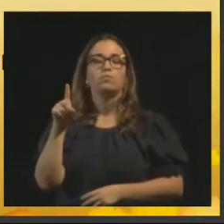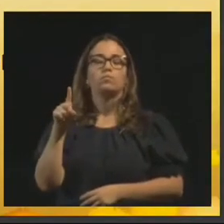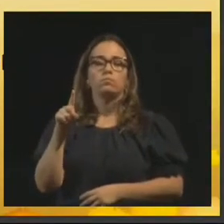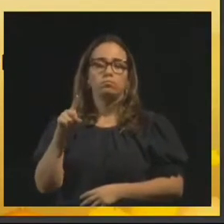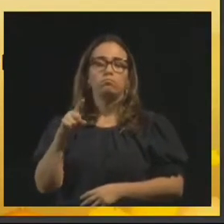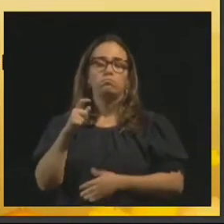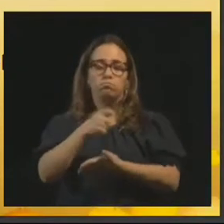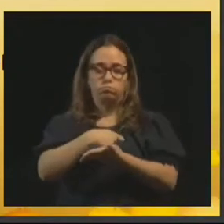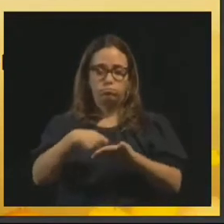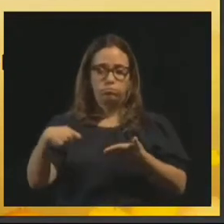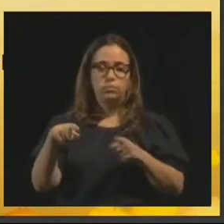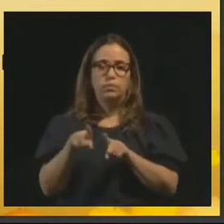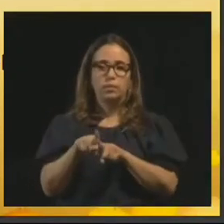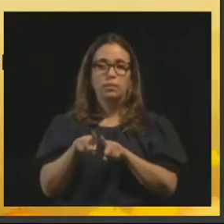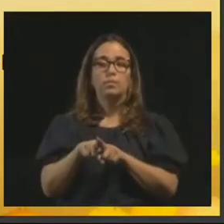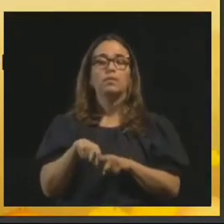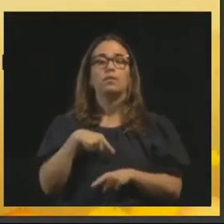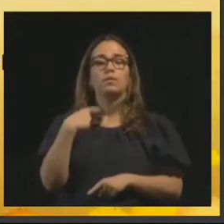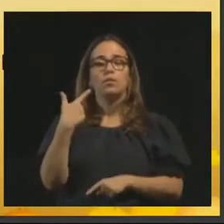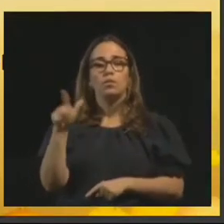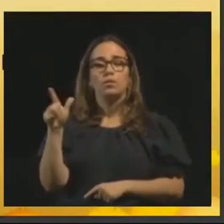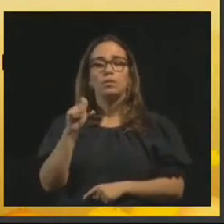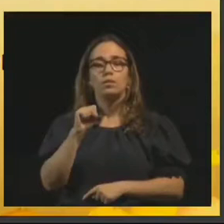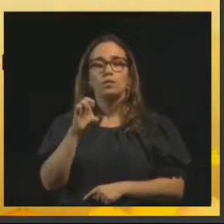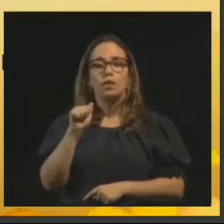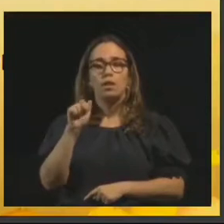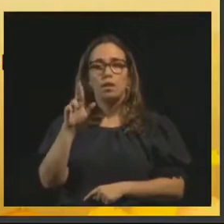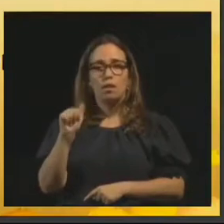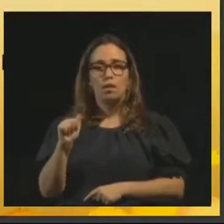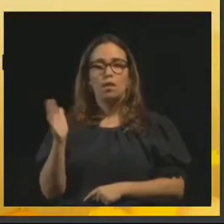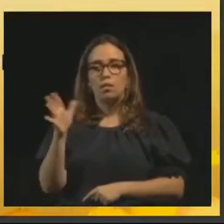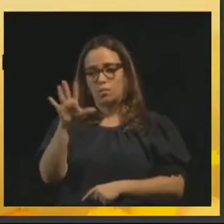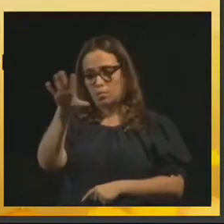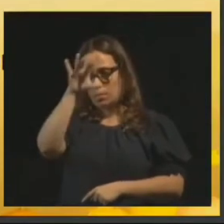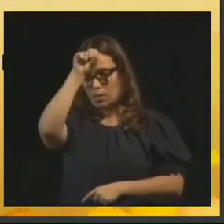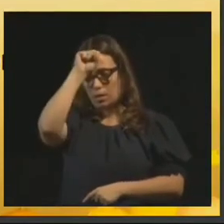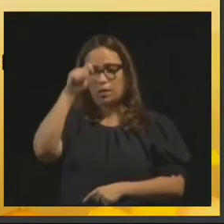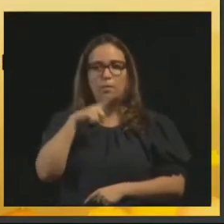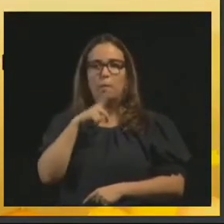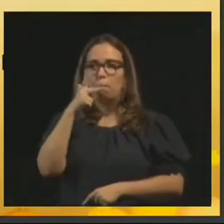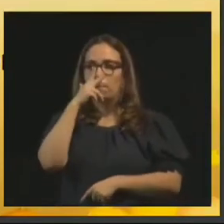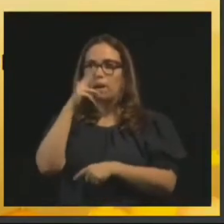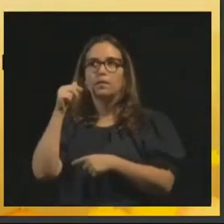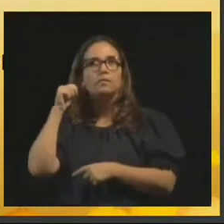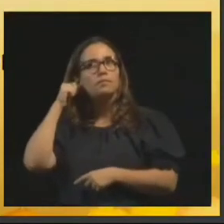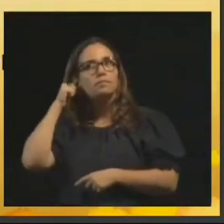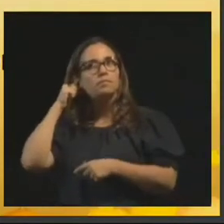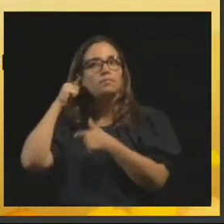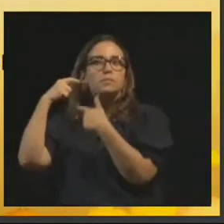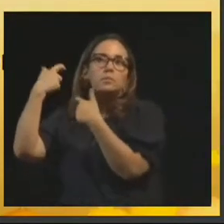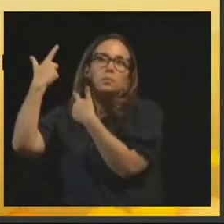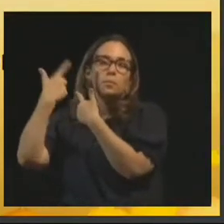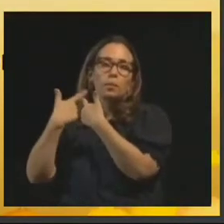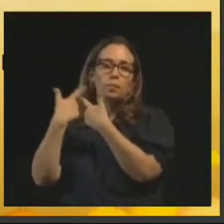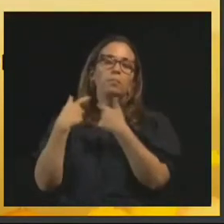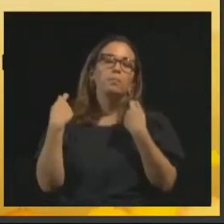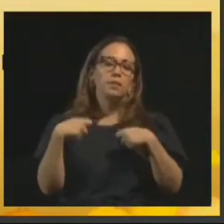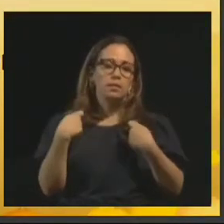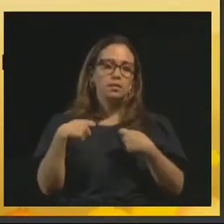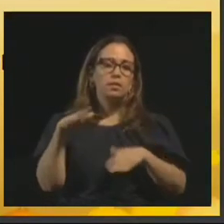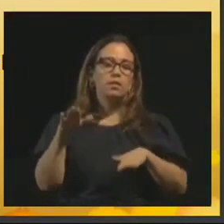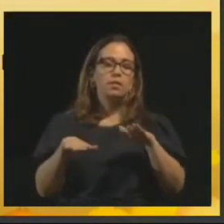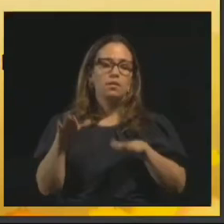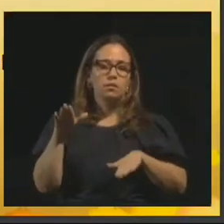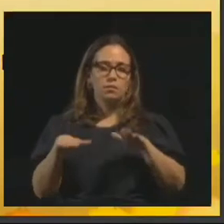O livro Seara dos Médiuns, que dá um puxão de orelha da gente muito bom. A gente precisa de puxão de orelhas,